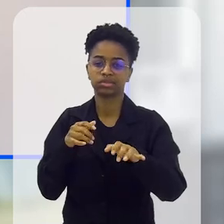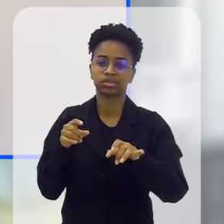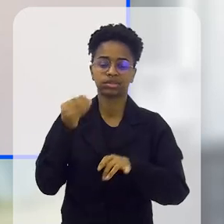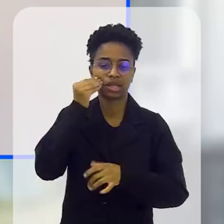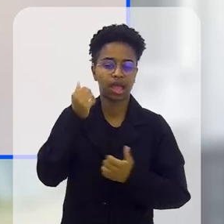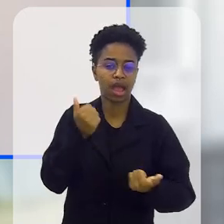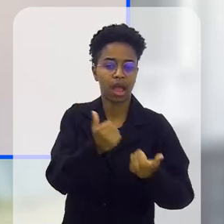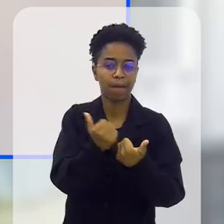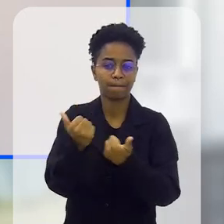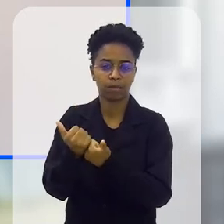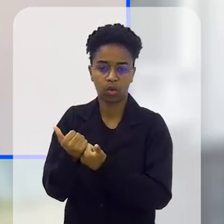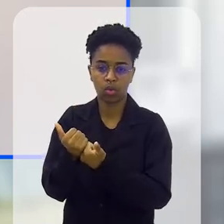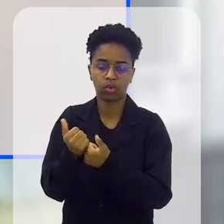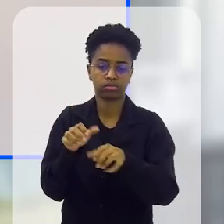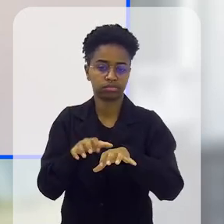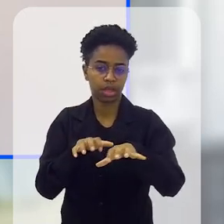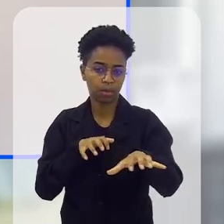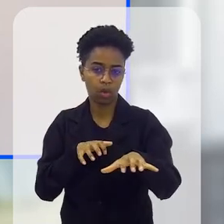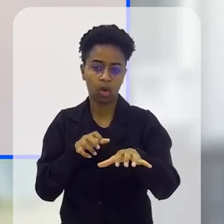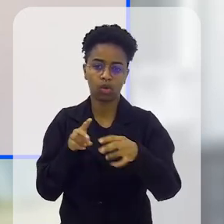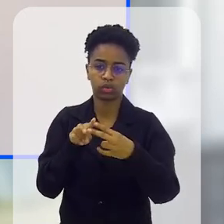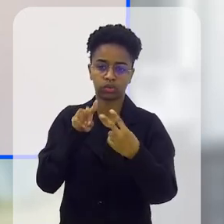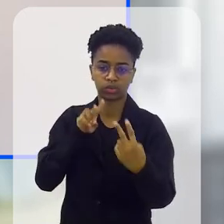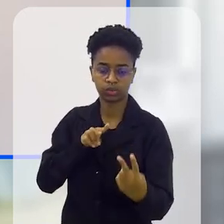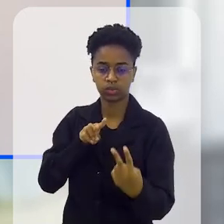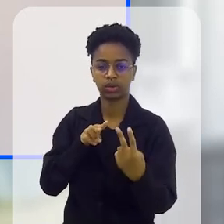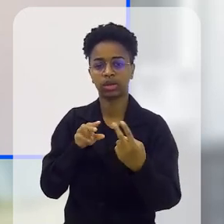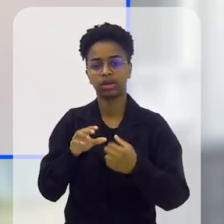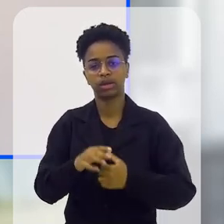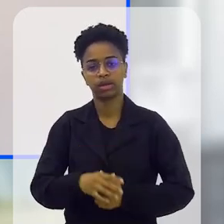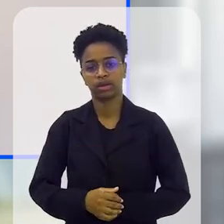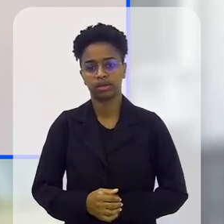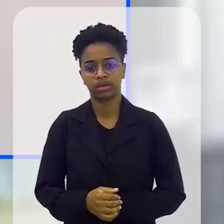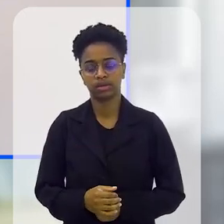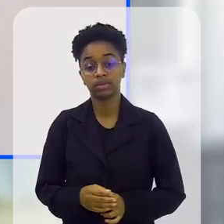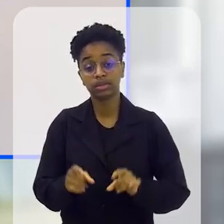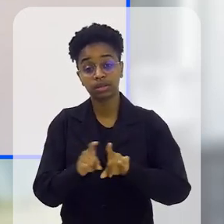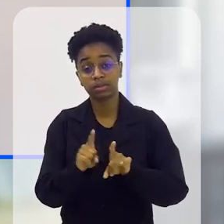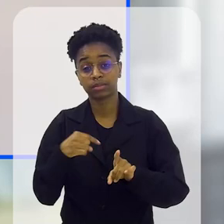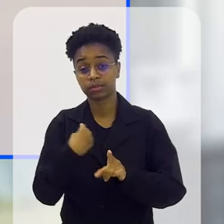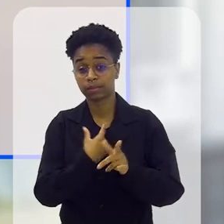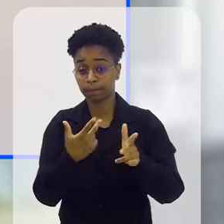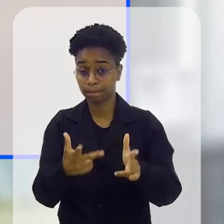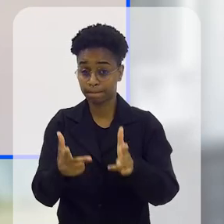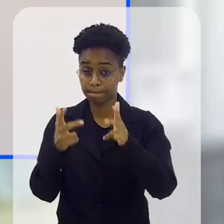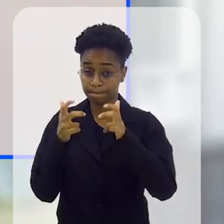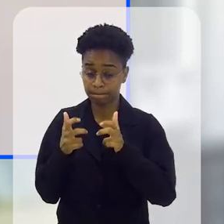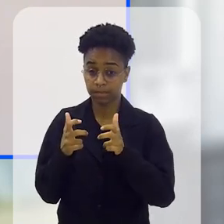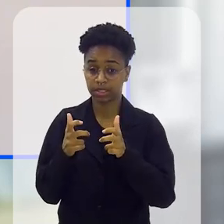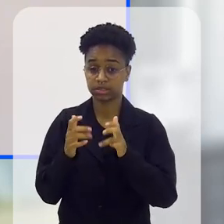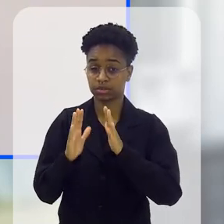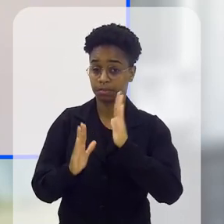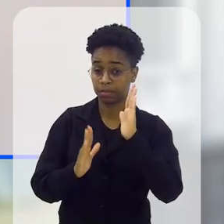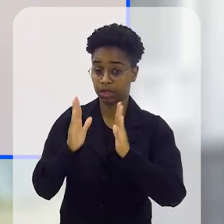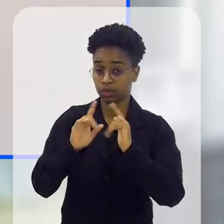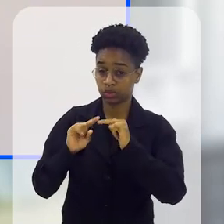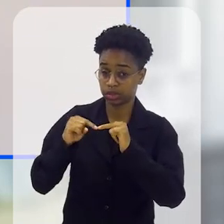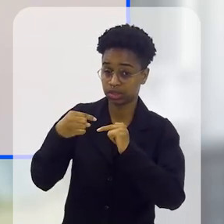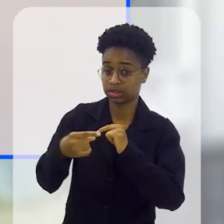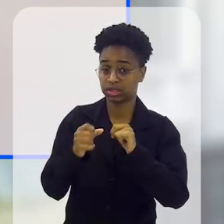mais questão de apoio remoto, online. A gente percebeu que o